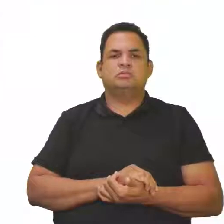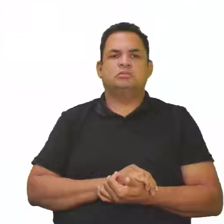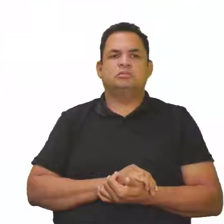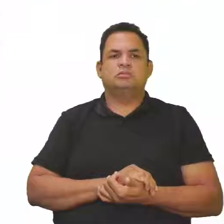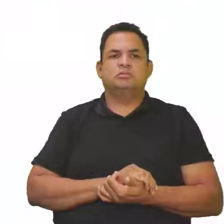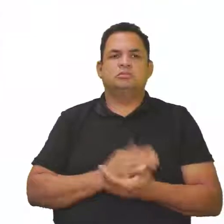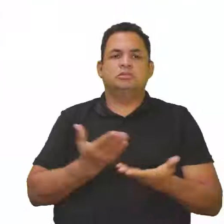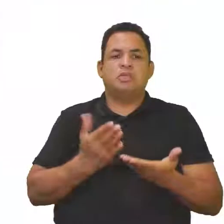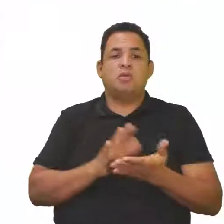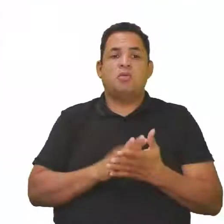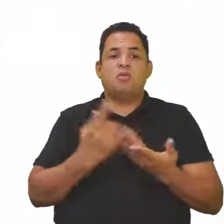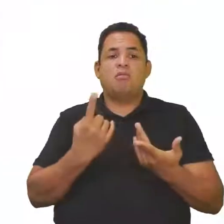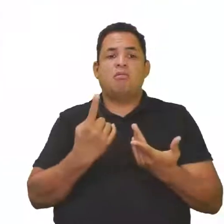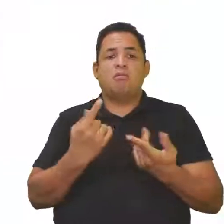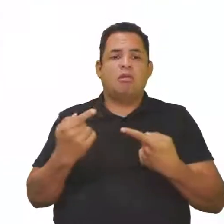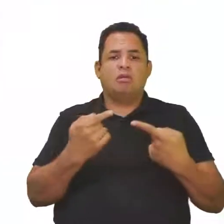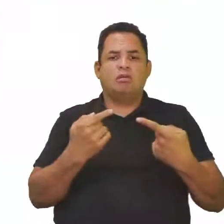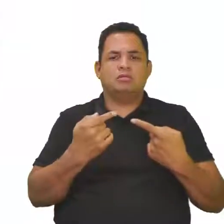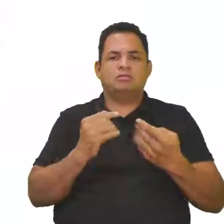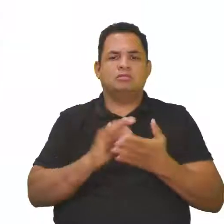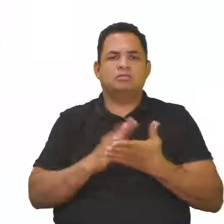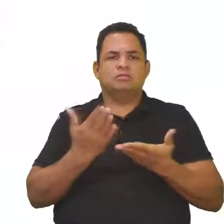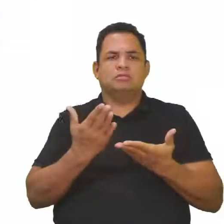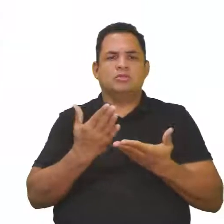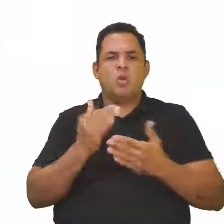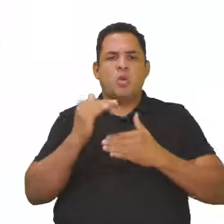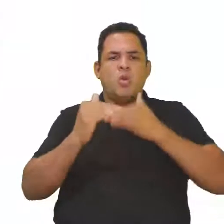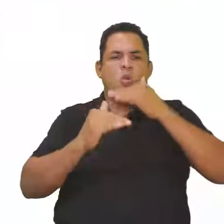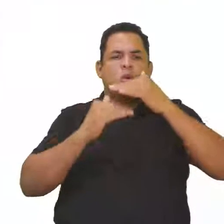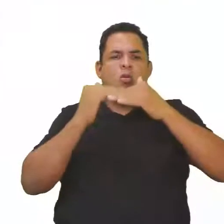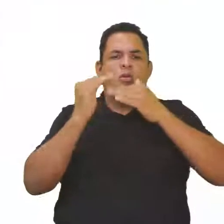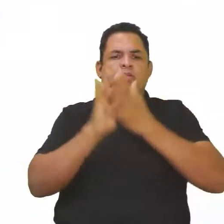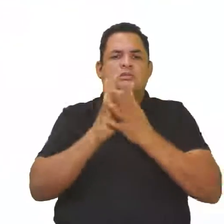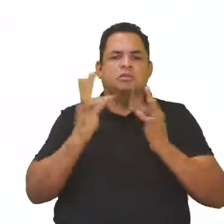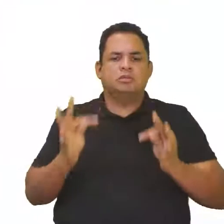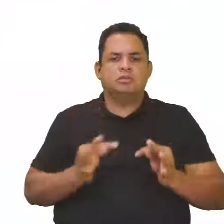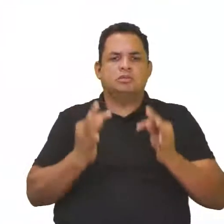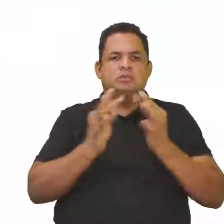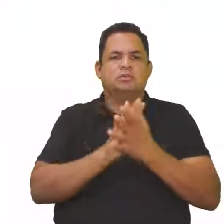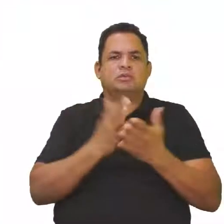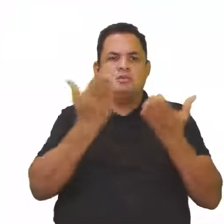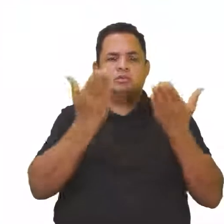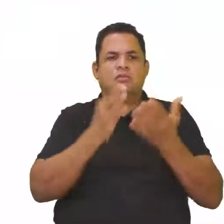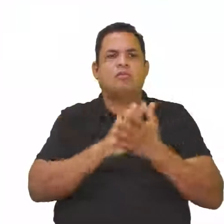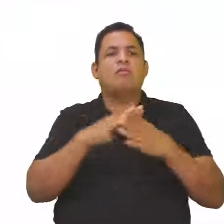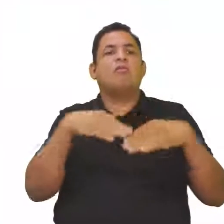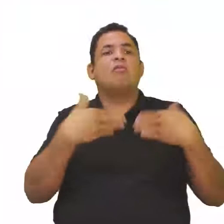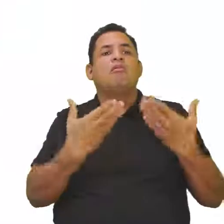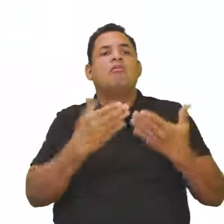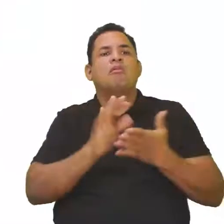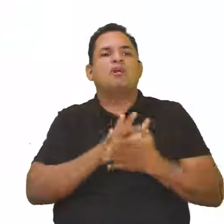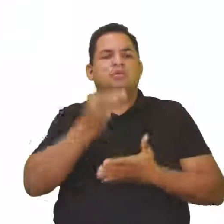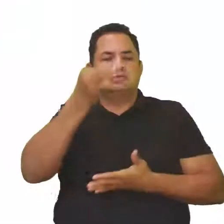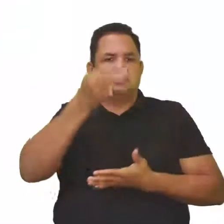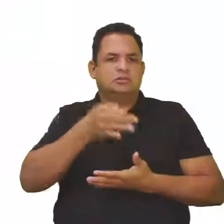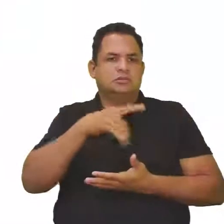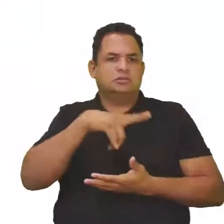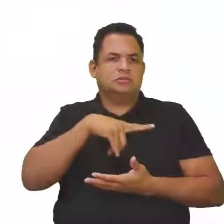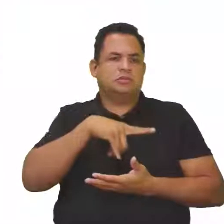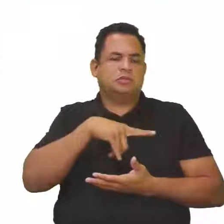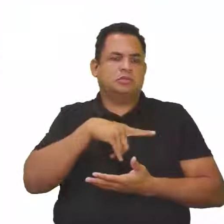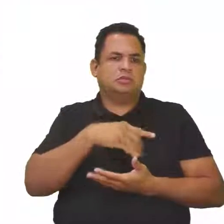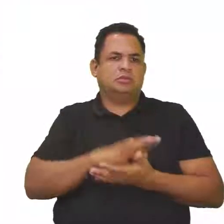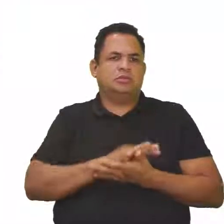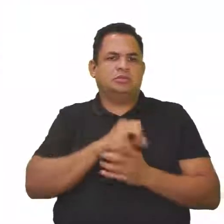consequência do avanço dessas técnicas sobre o meio natural, qual que vai ser a correta? Aí nós temos,